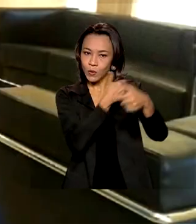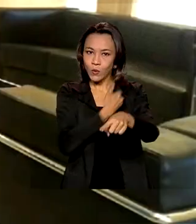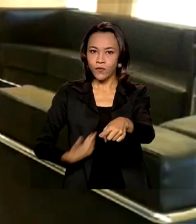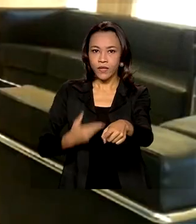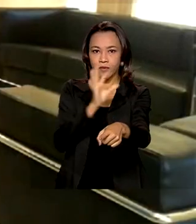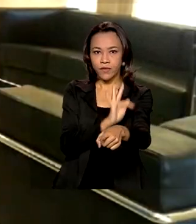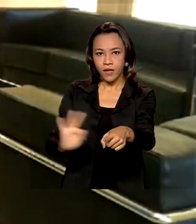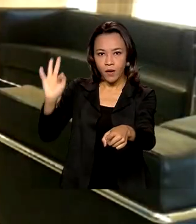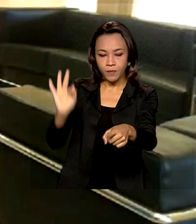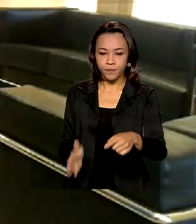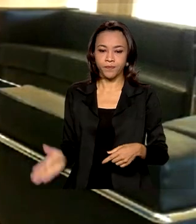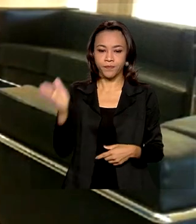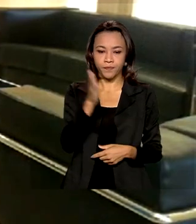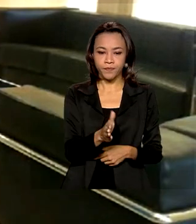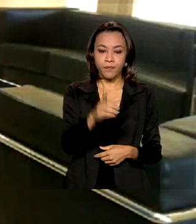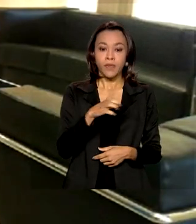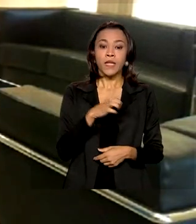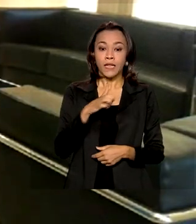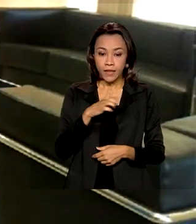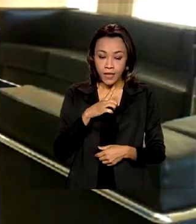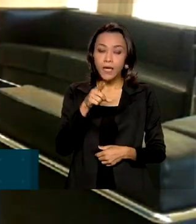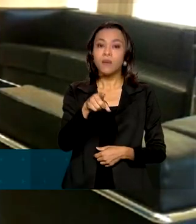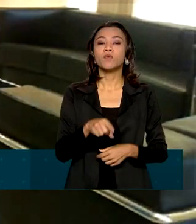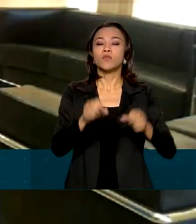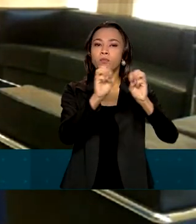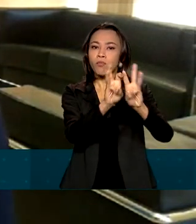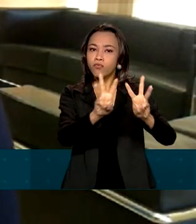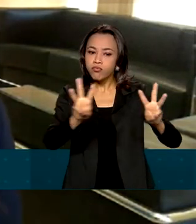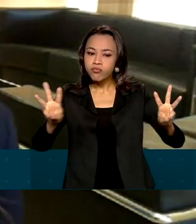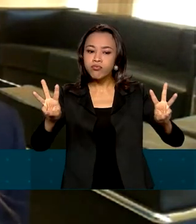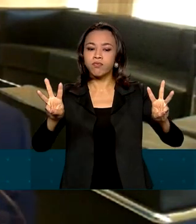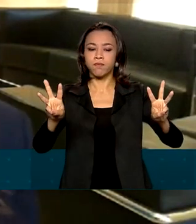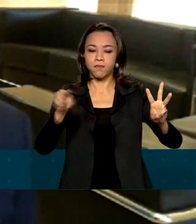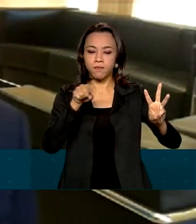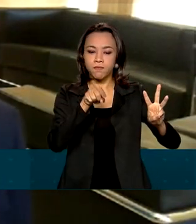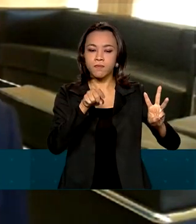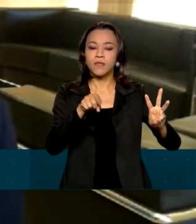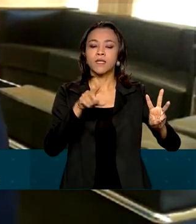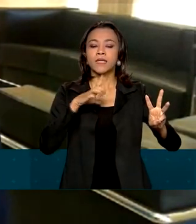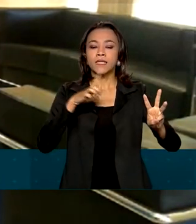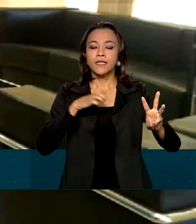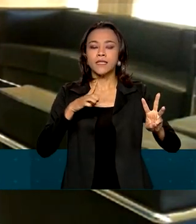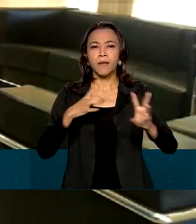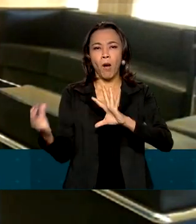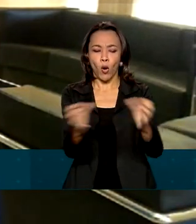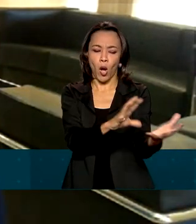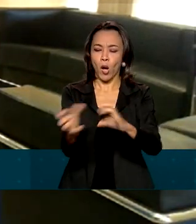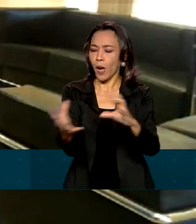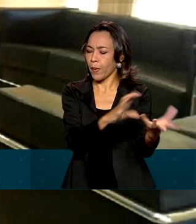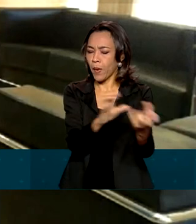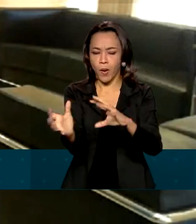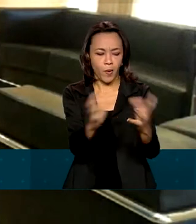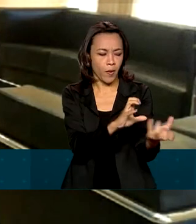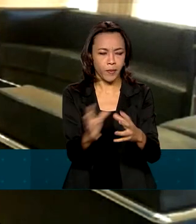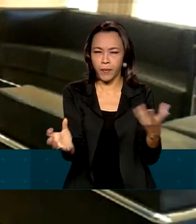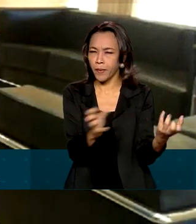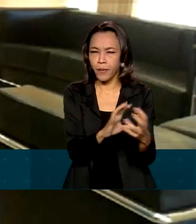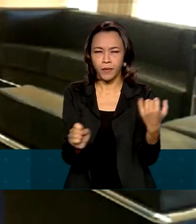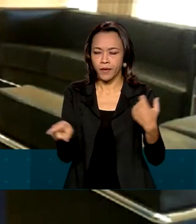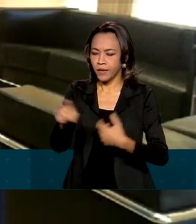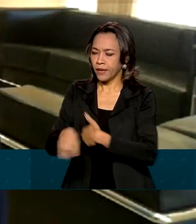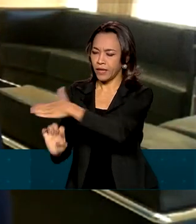federal. Temos o consumidor.gov.br, que é a plataforma de autocomposição de conflitos de consumo, que é